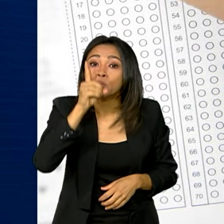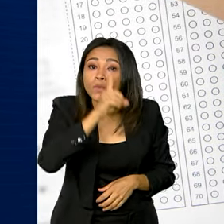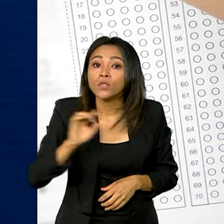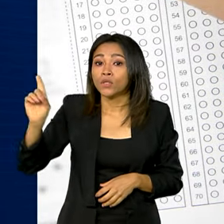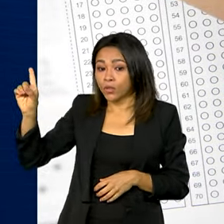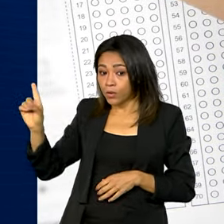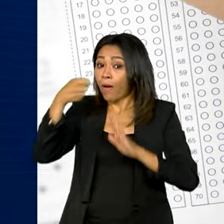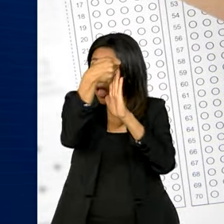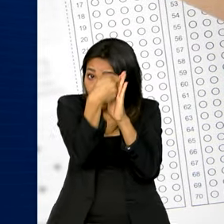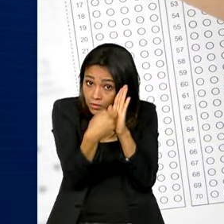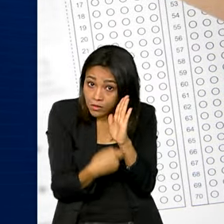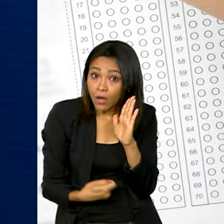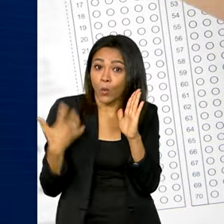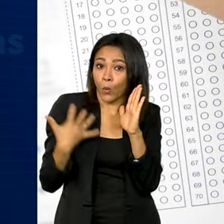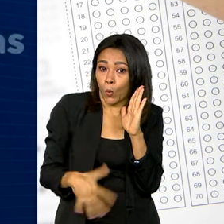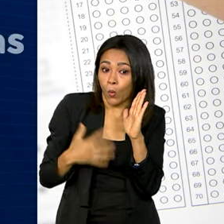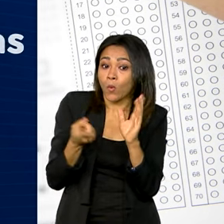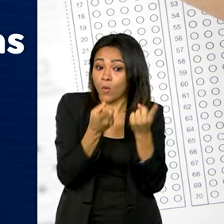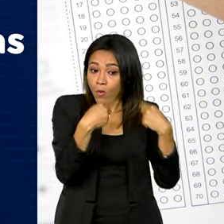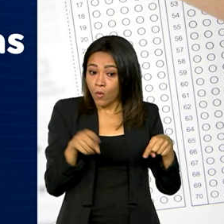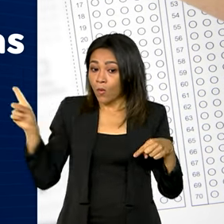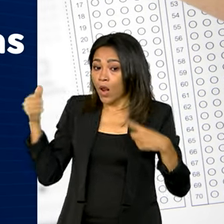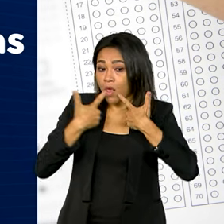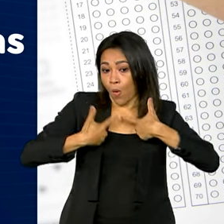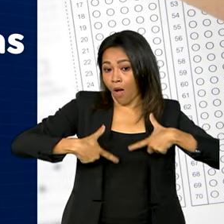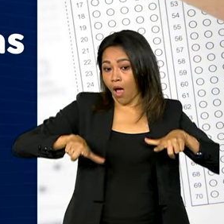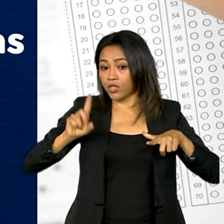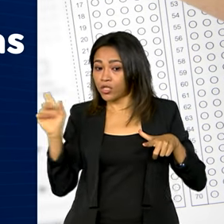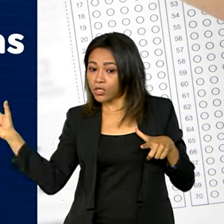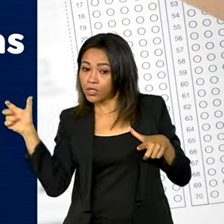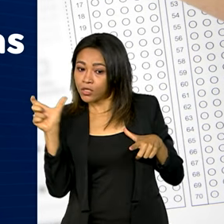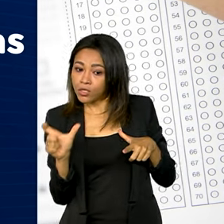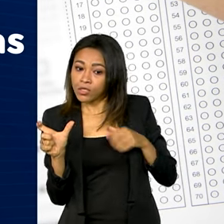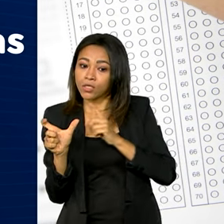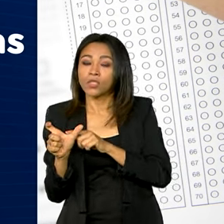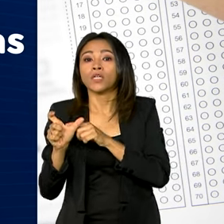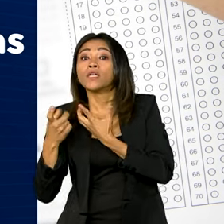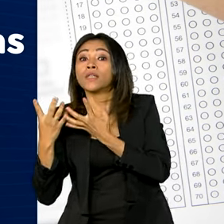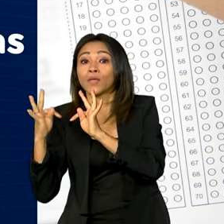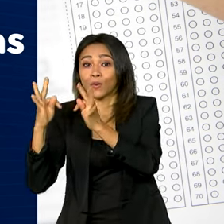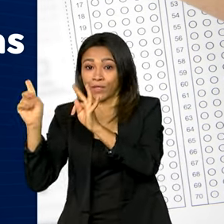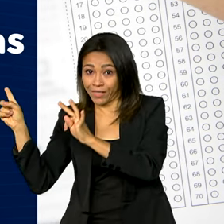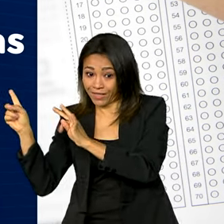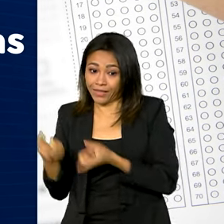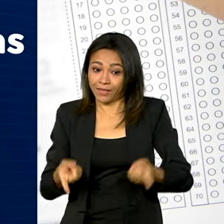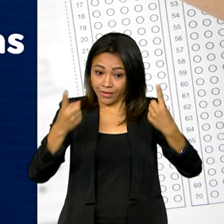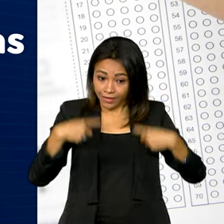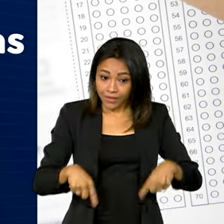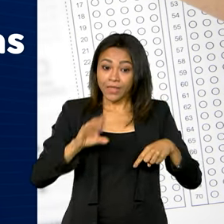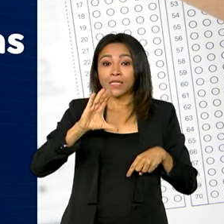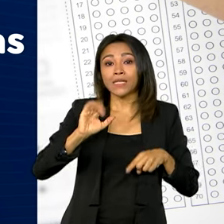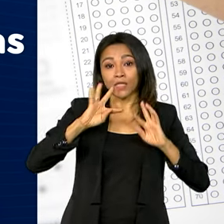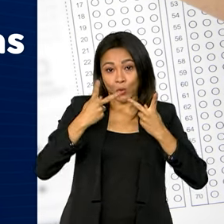redação, serão aplicadas as provas de linguagens, códigos e suas tecnologias, e ciências